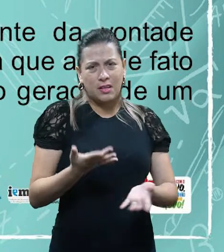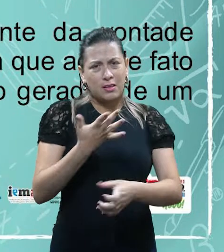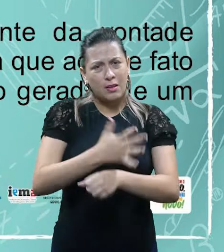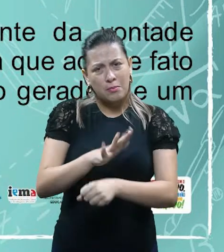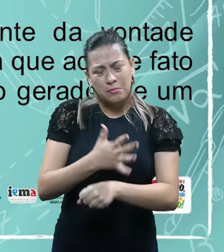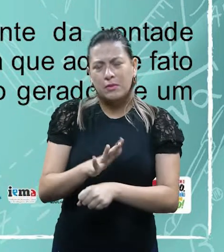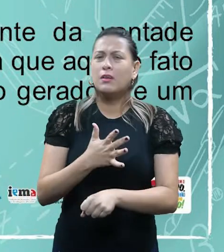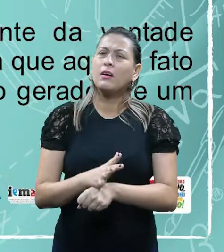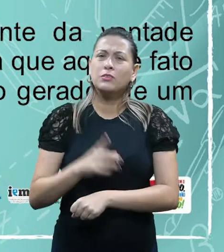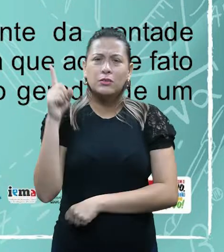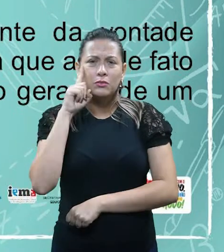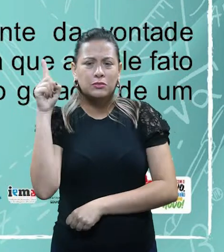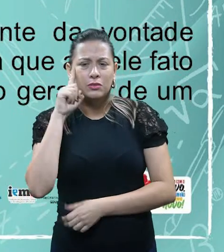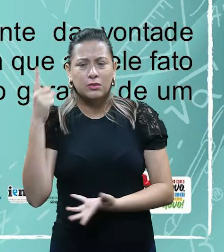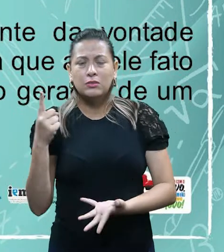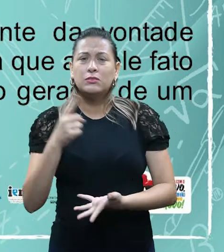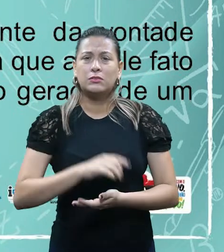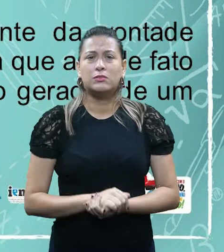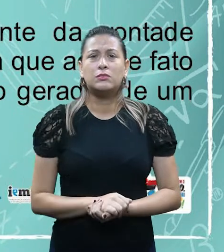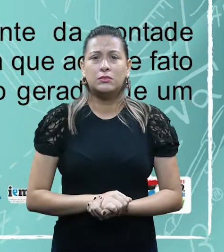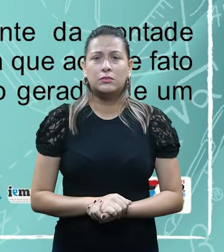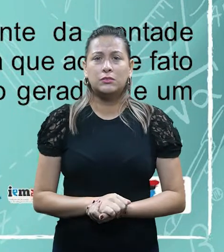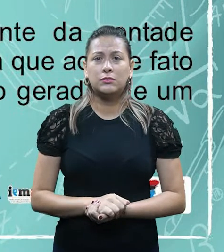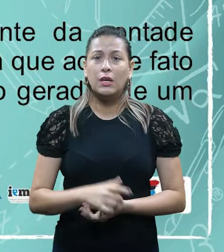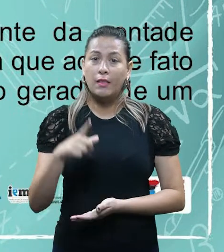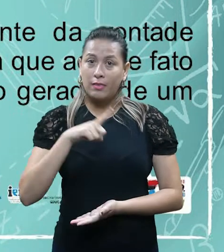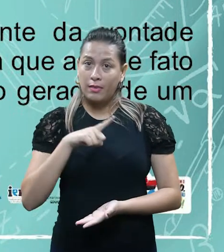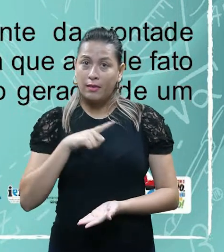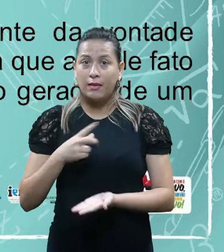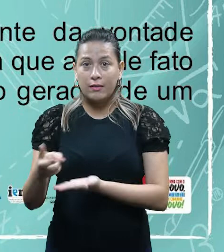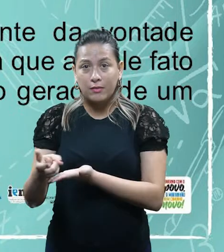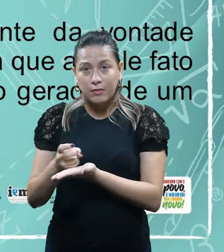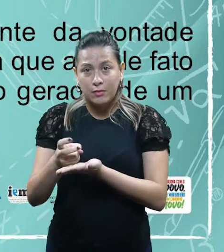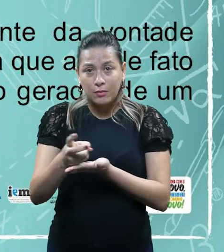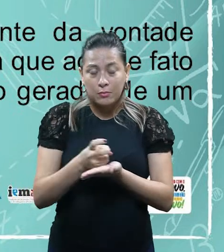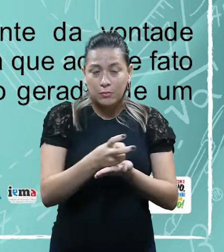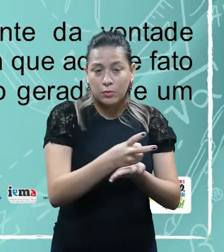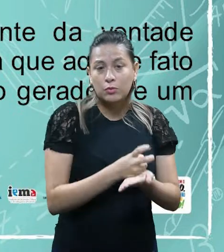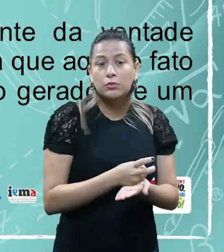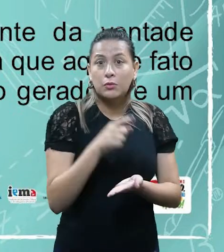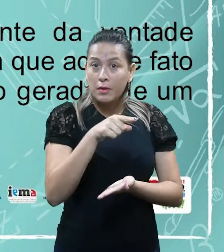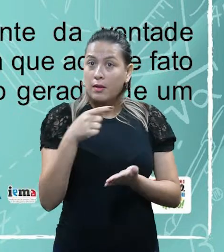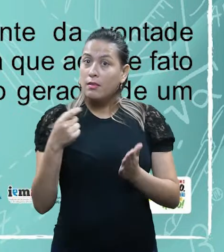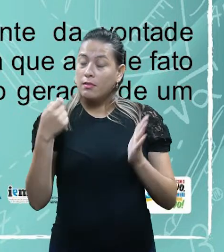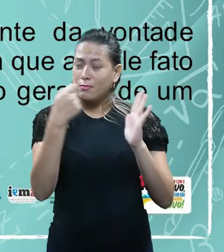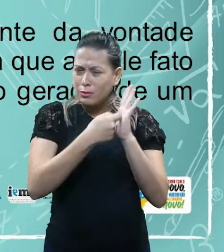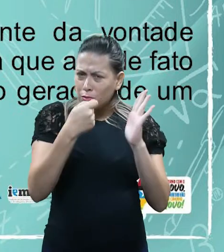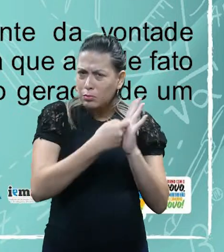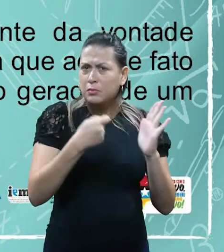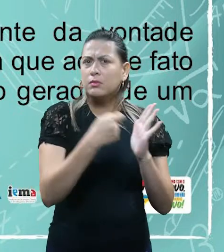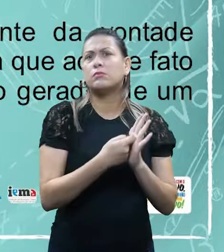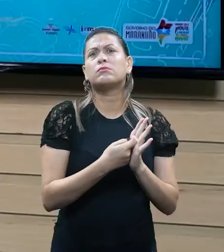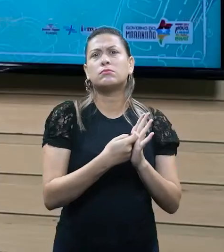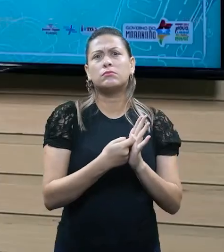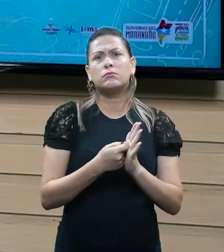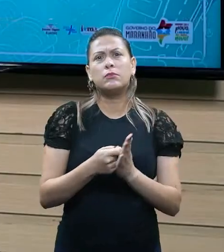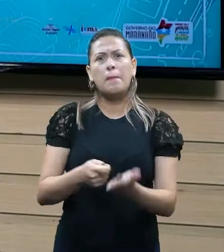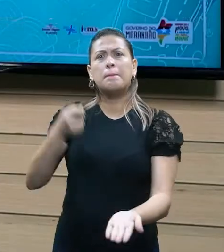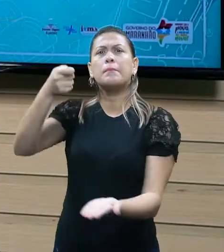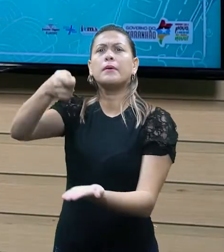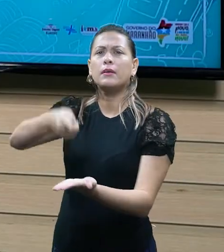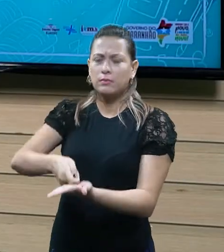concreto seja fato gerador de um tributo, ele será obrigado, de fato, compulsoriamente a pagar o tributo,